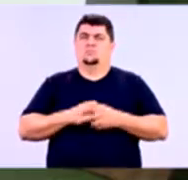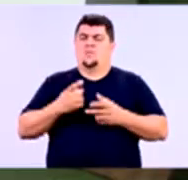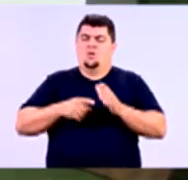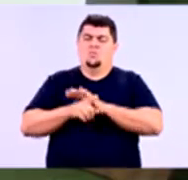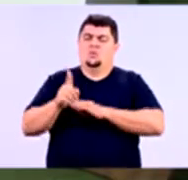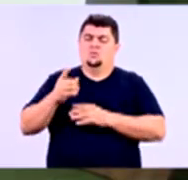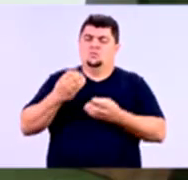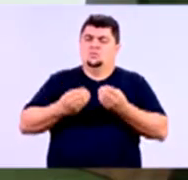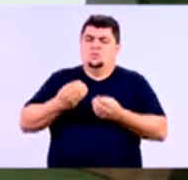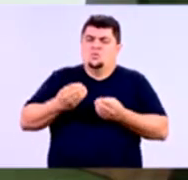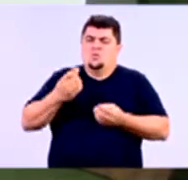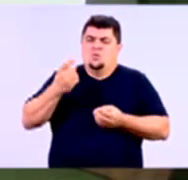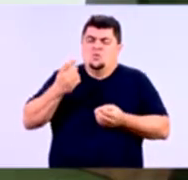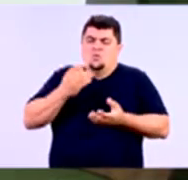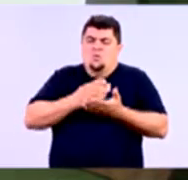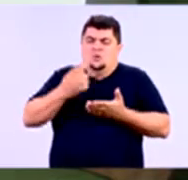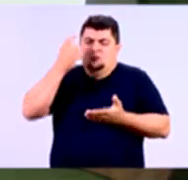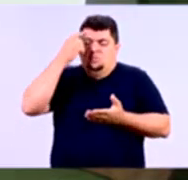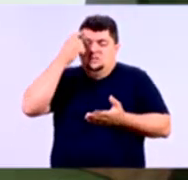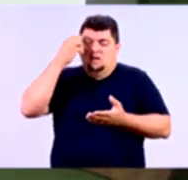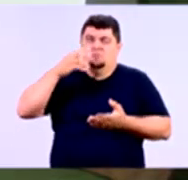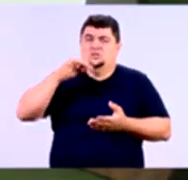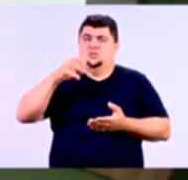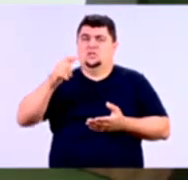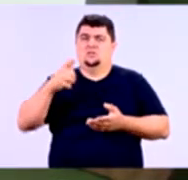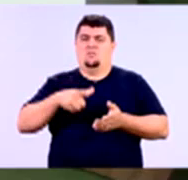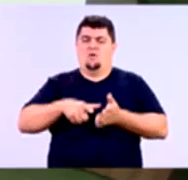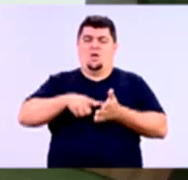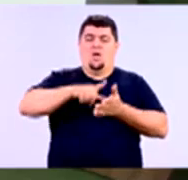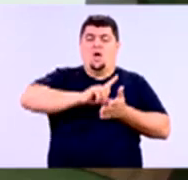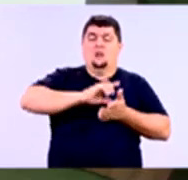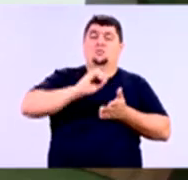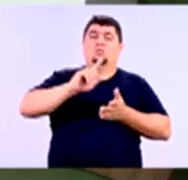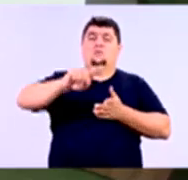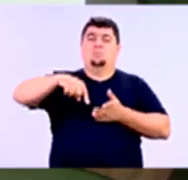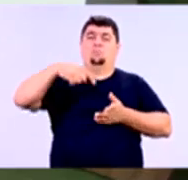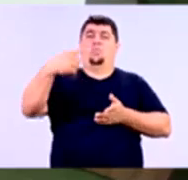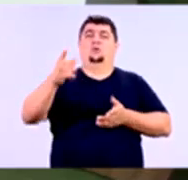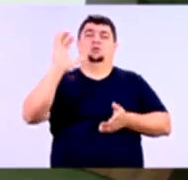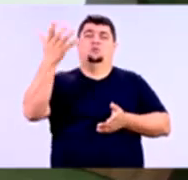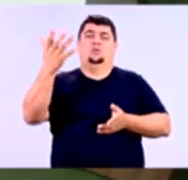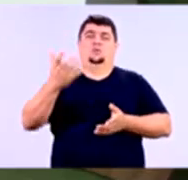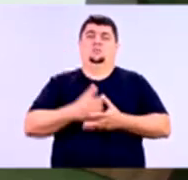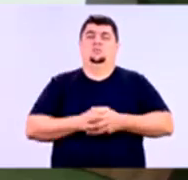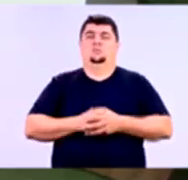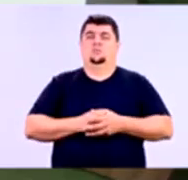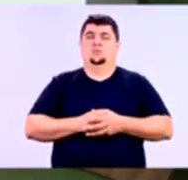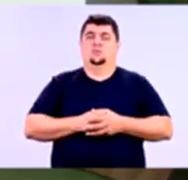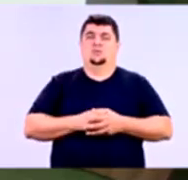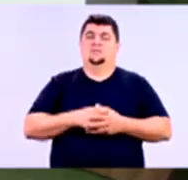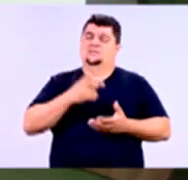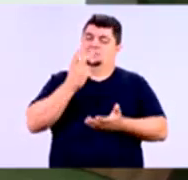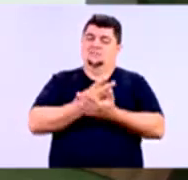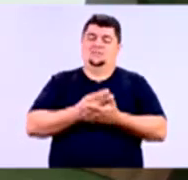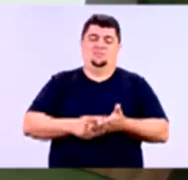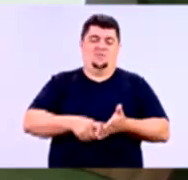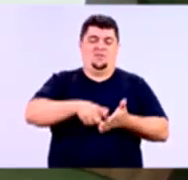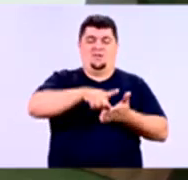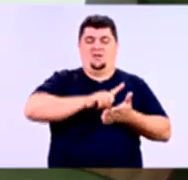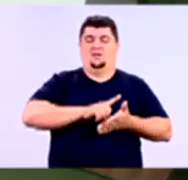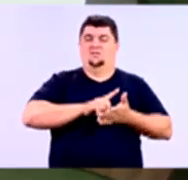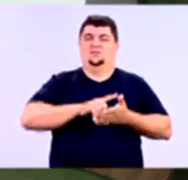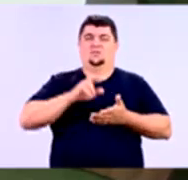a gente começa a pensar na mitigação de risco? É antes ou depois que o evento desfavorável aconteceu? É sempre antes, não é, professora? A